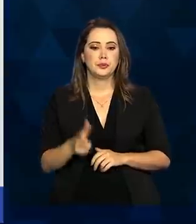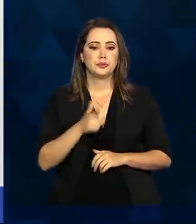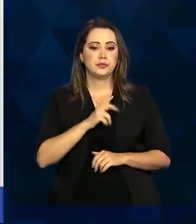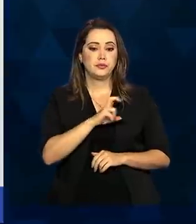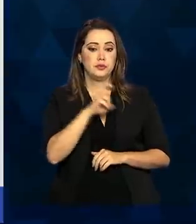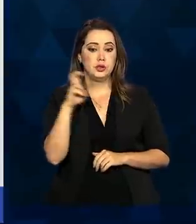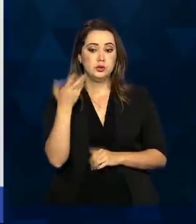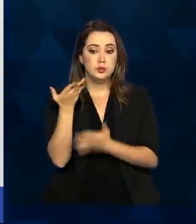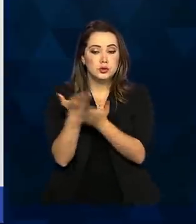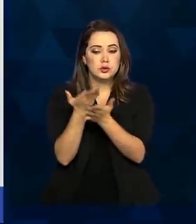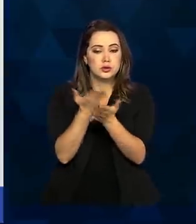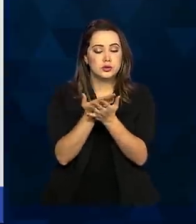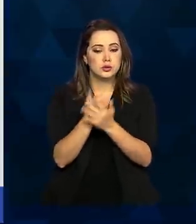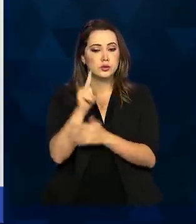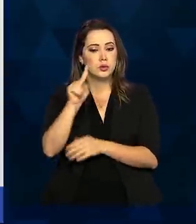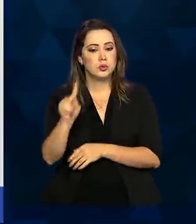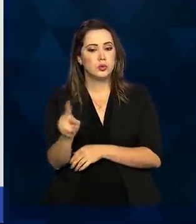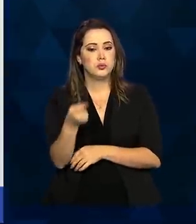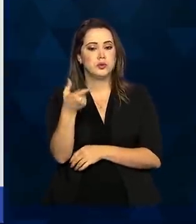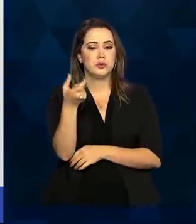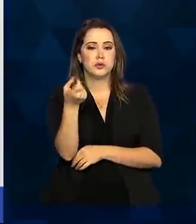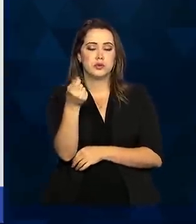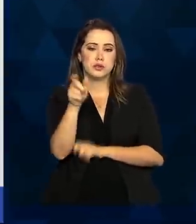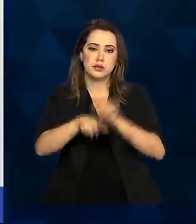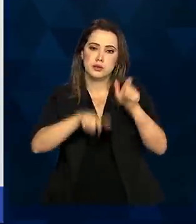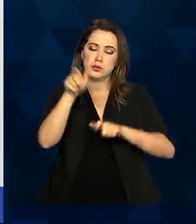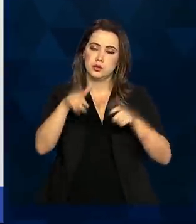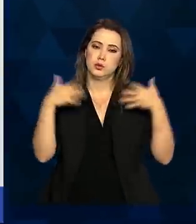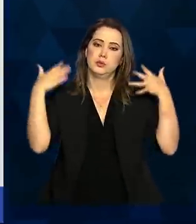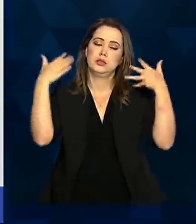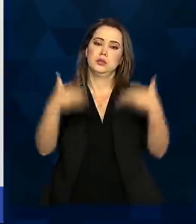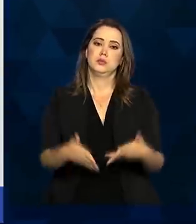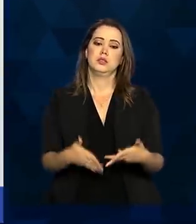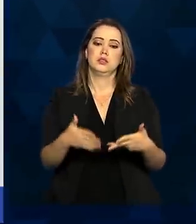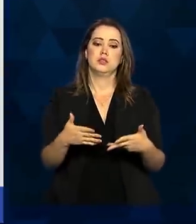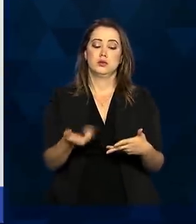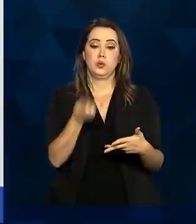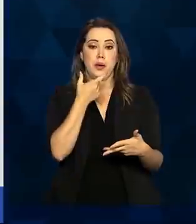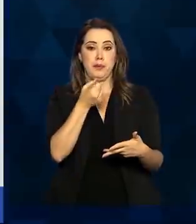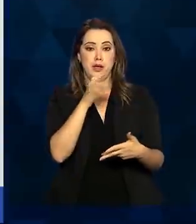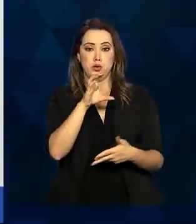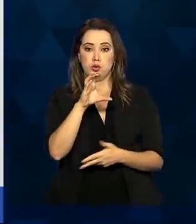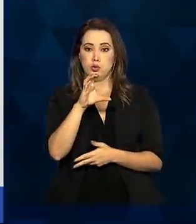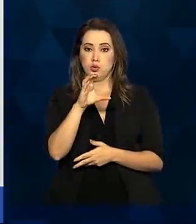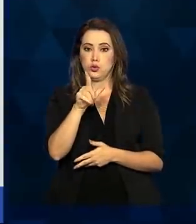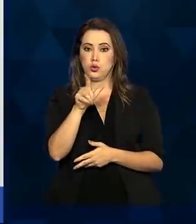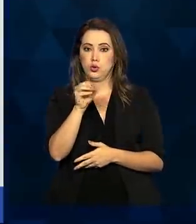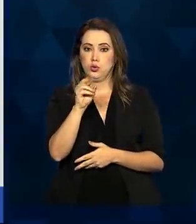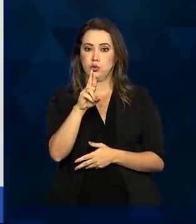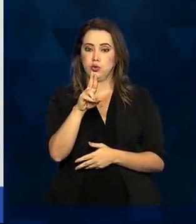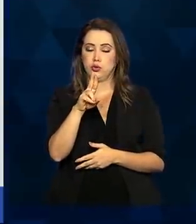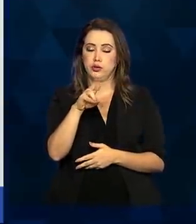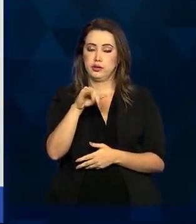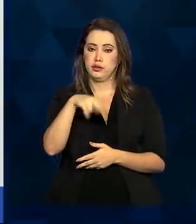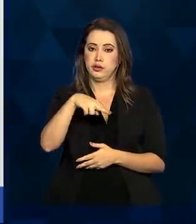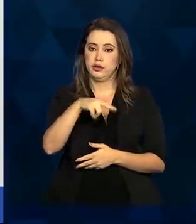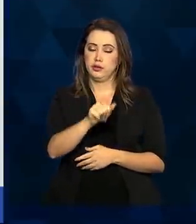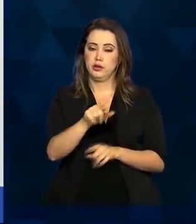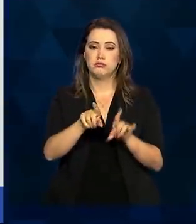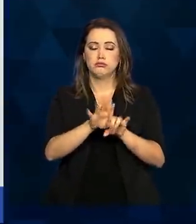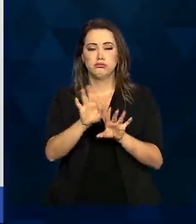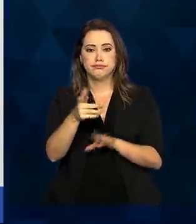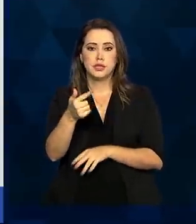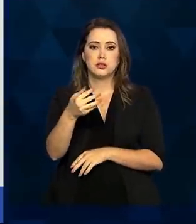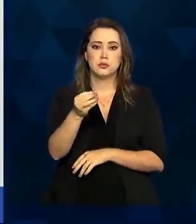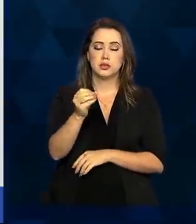cinco estudos com 1.200 participantes com cloroquina. Desses, 700 participam de